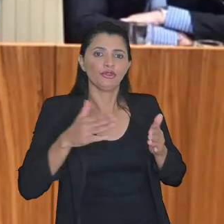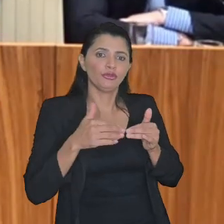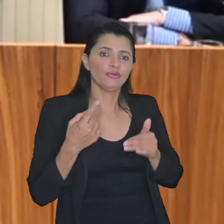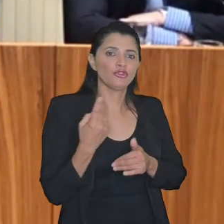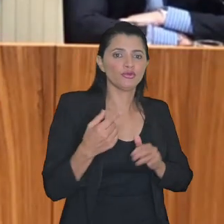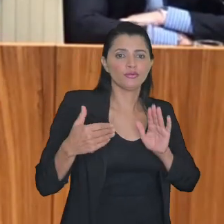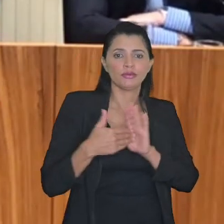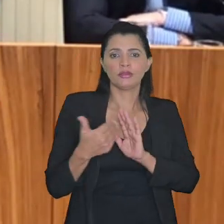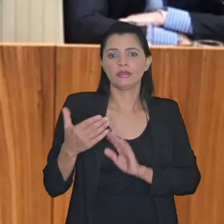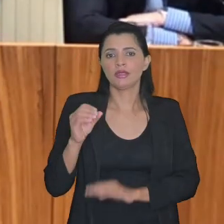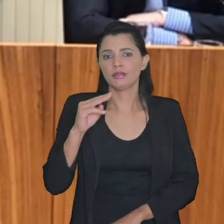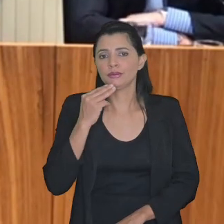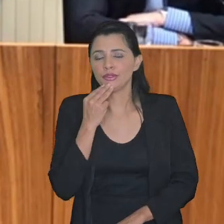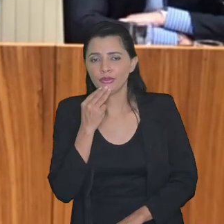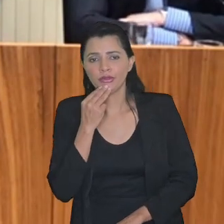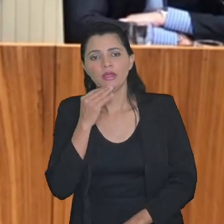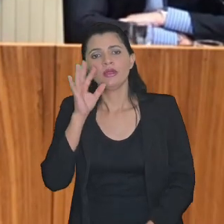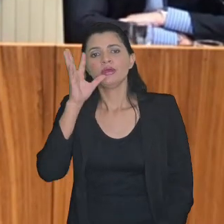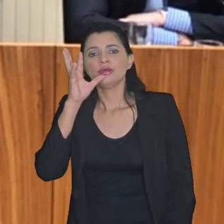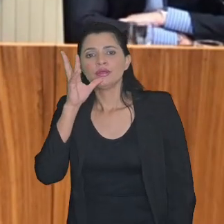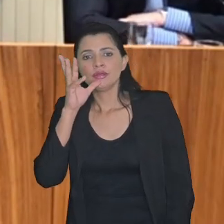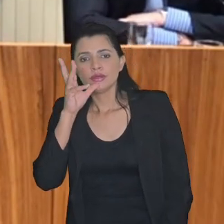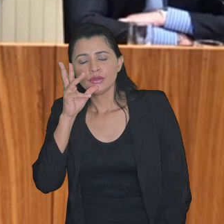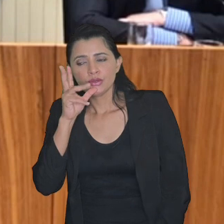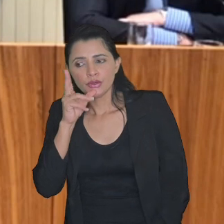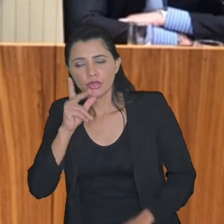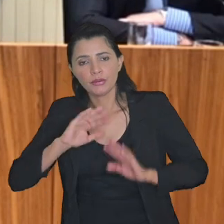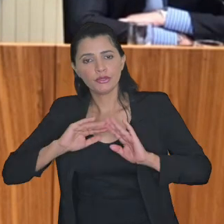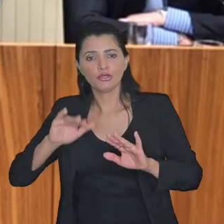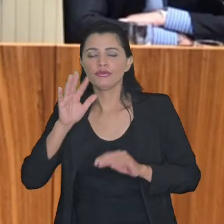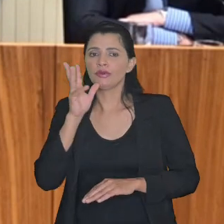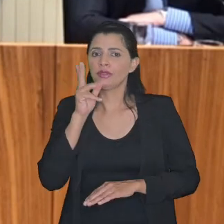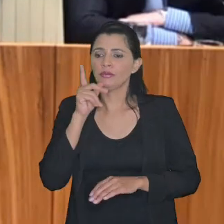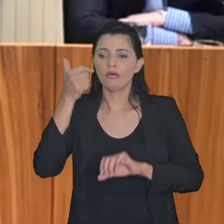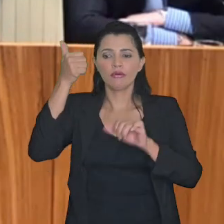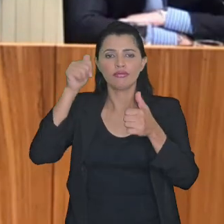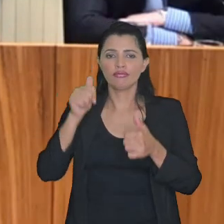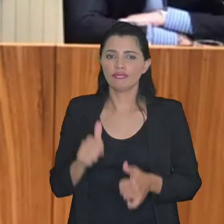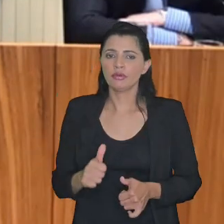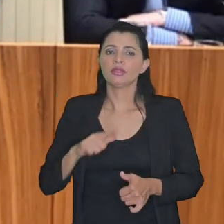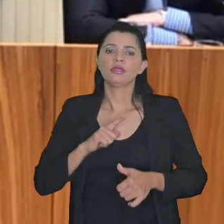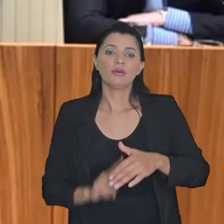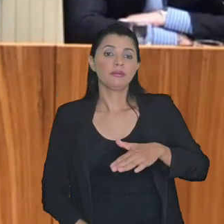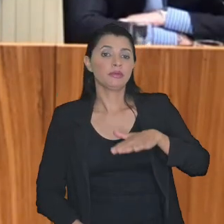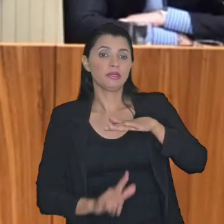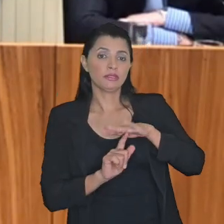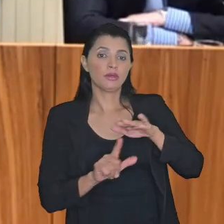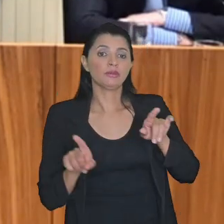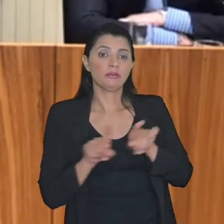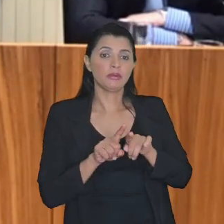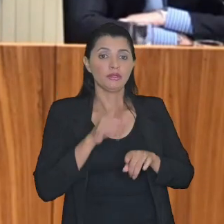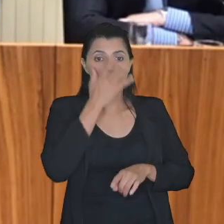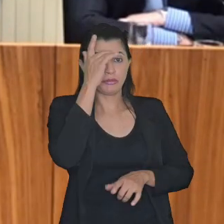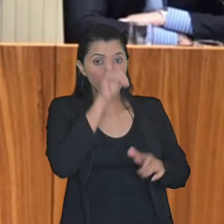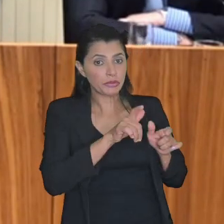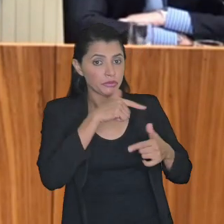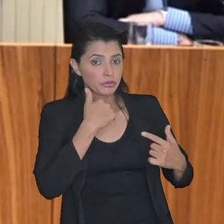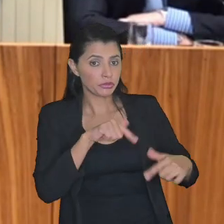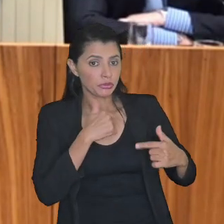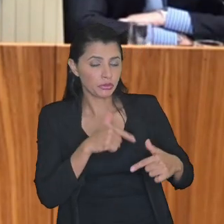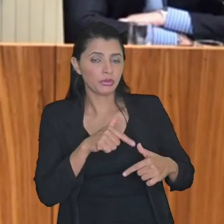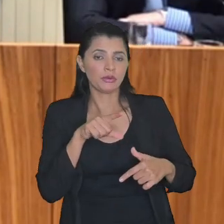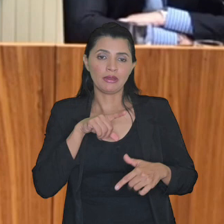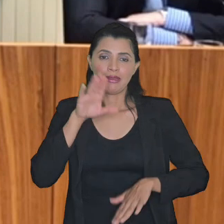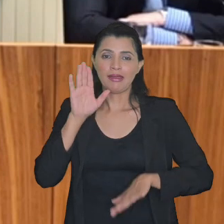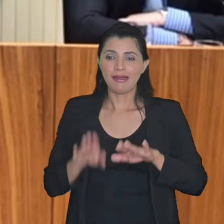milhões esses pedidos vão demorar para serem analisados a gente tem uma limitação inclusive de pessoal as transações individuais